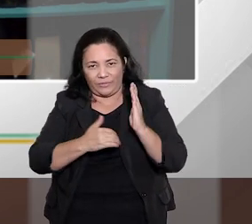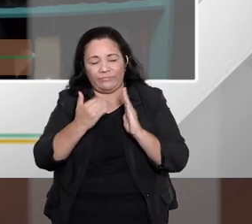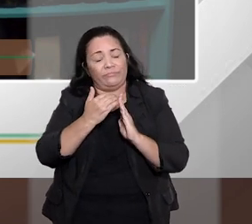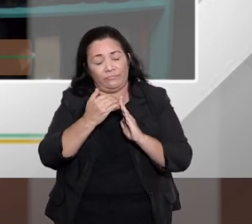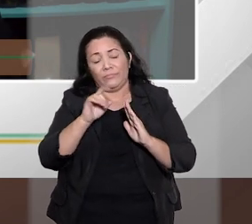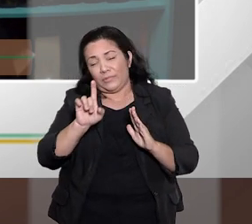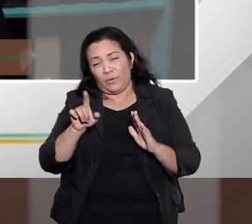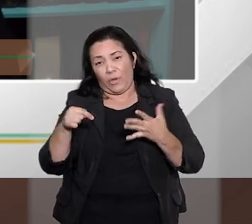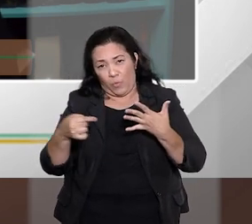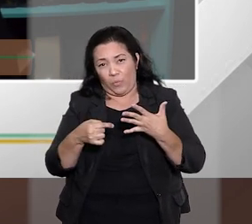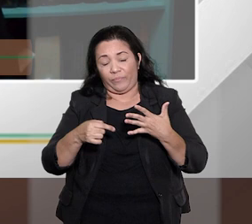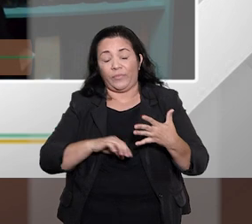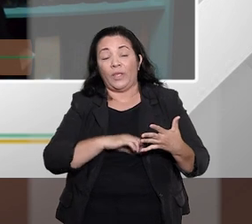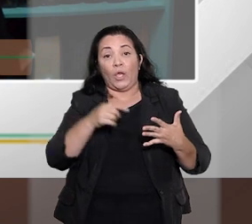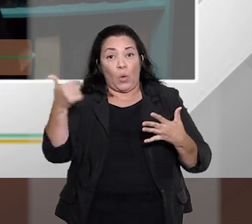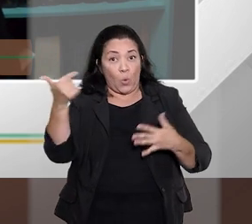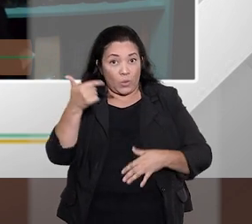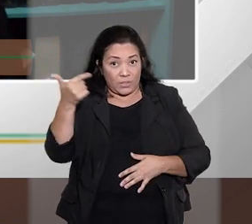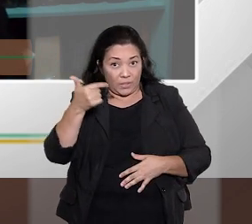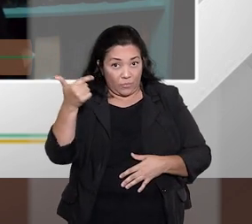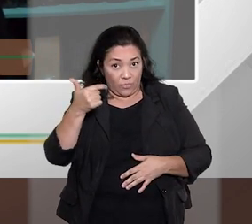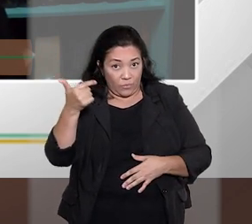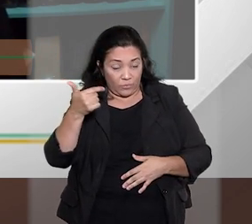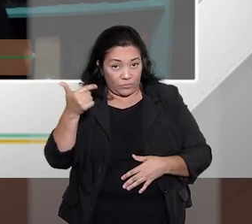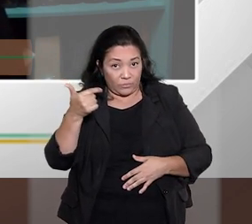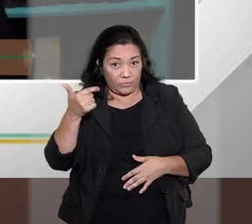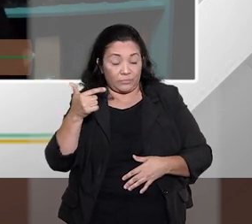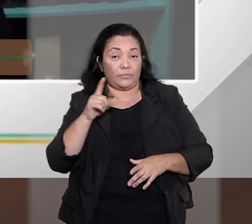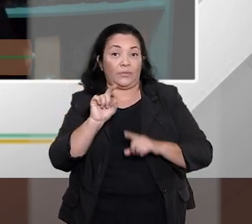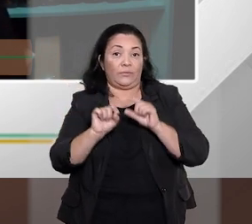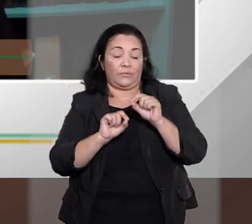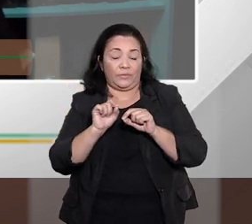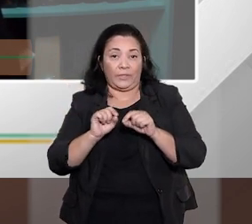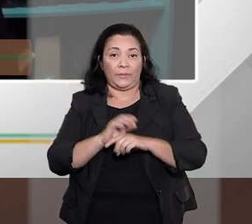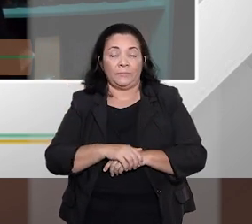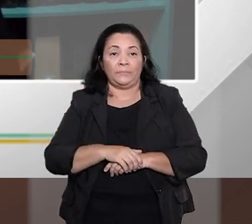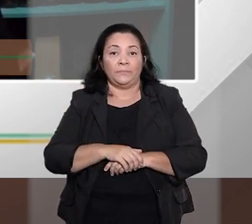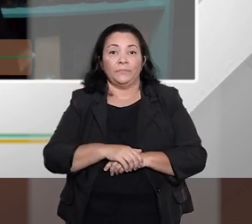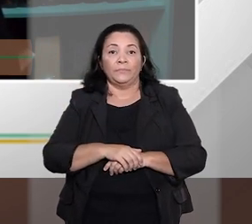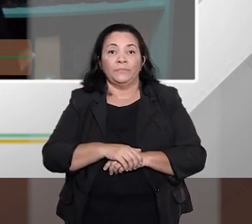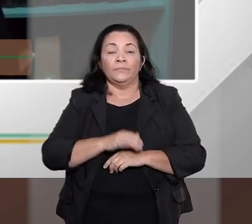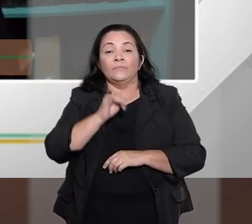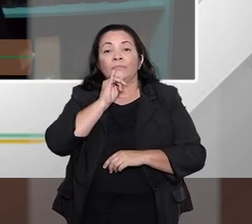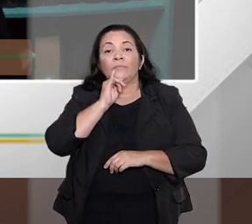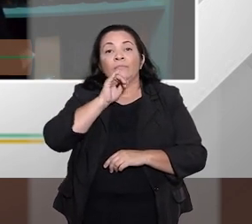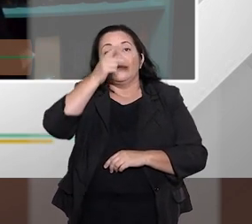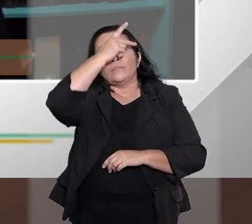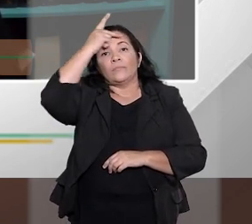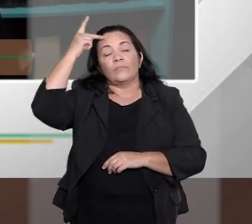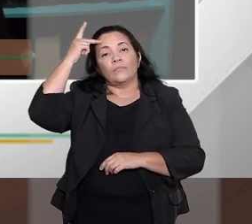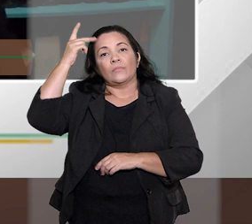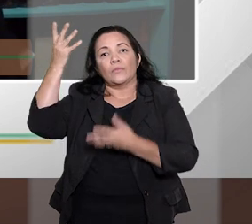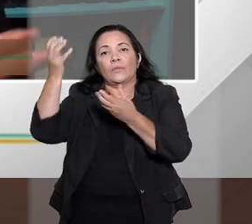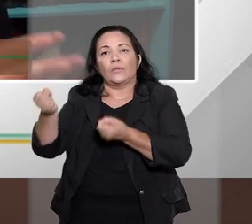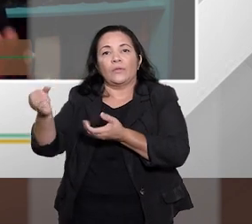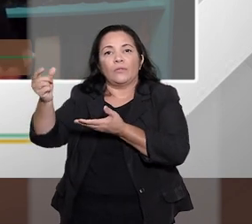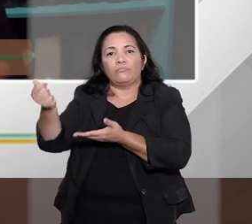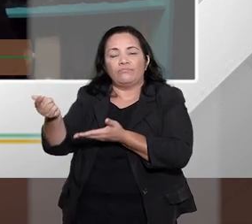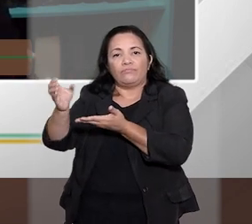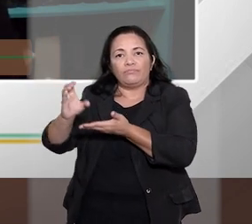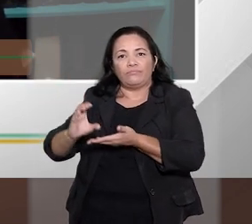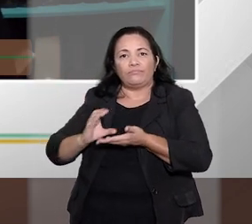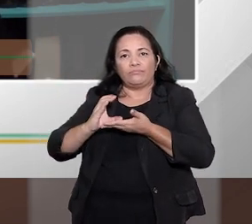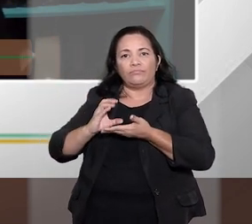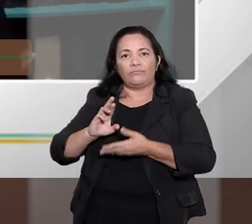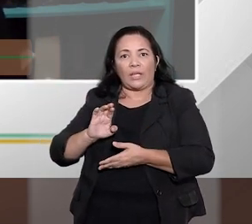esse é um dos fatores. Um segundo fator, que está bastante associado, é uma vez a pessoa tendo crédito, e aí pode ser tanto esse